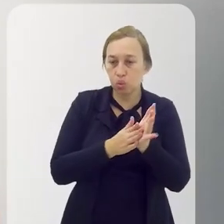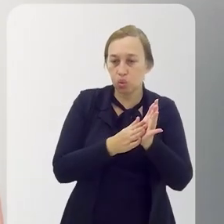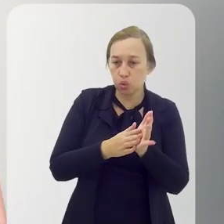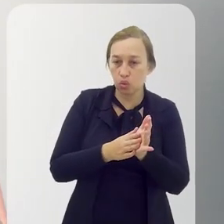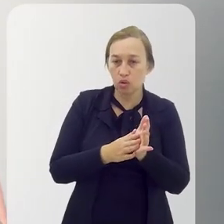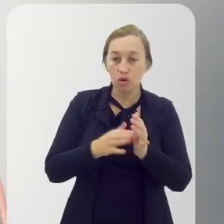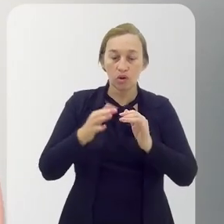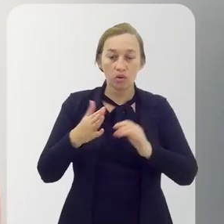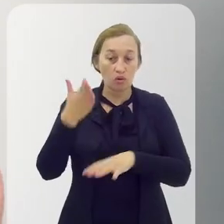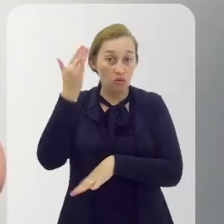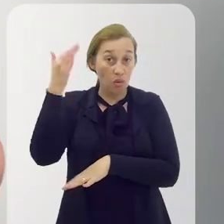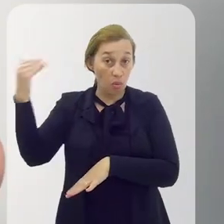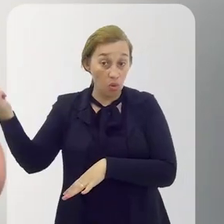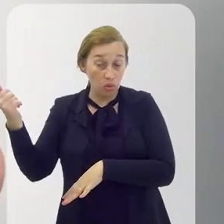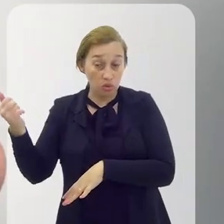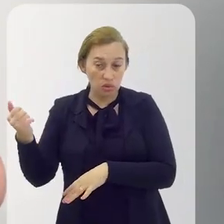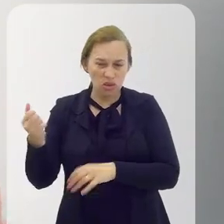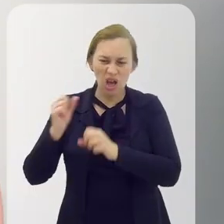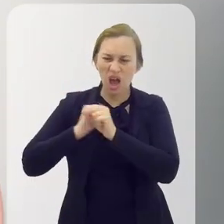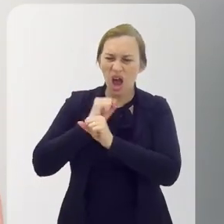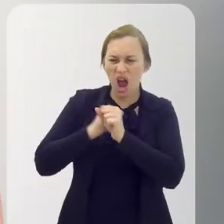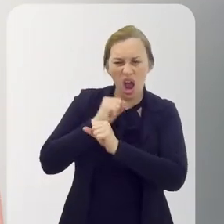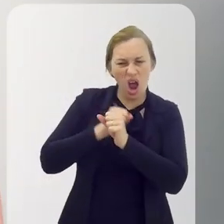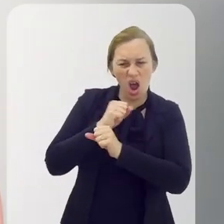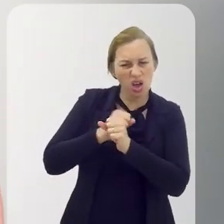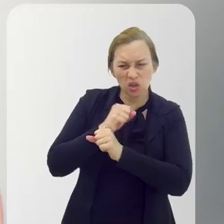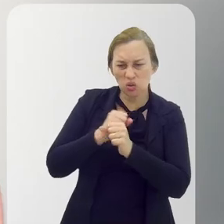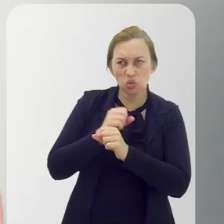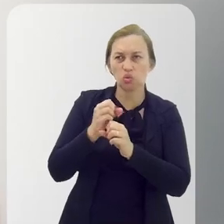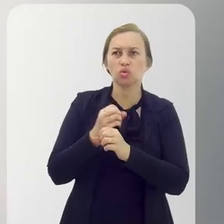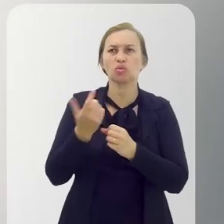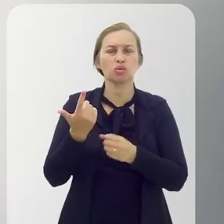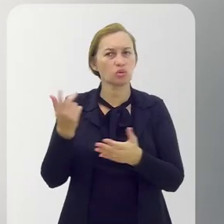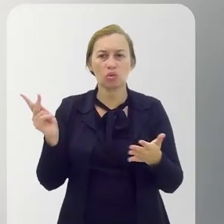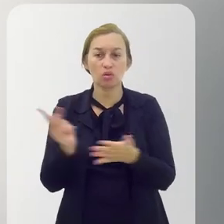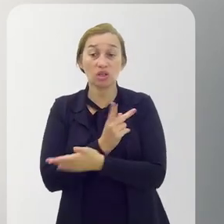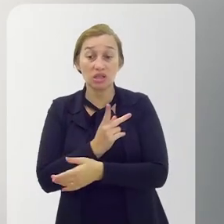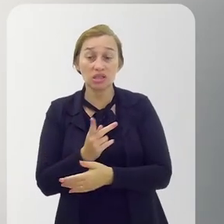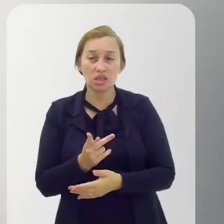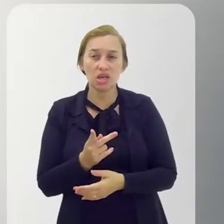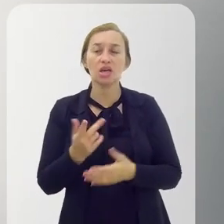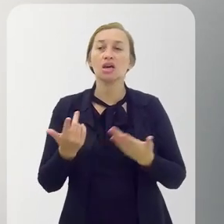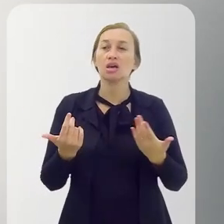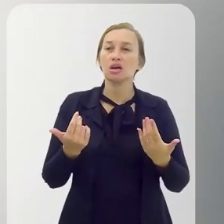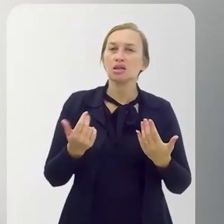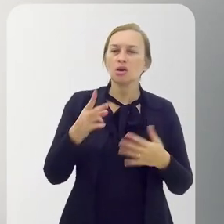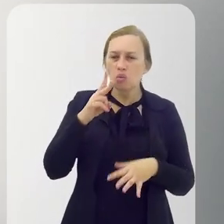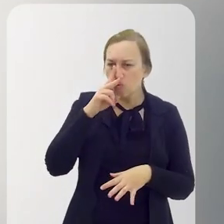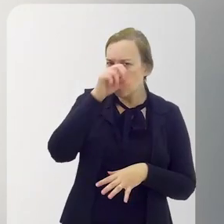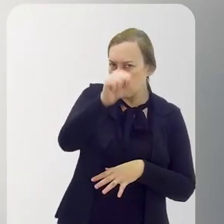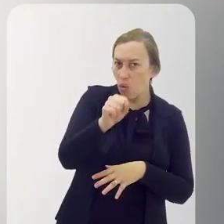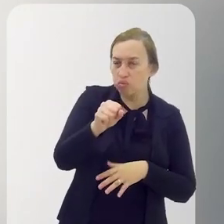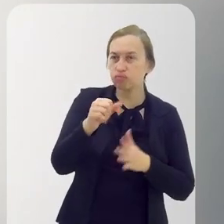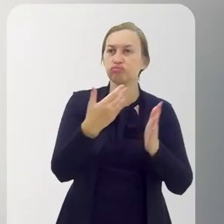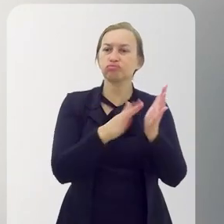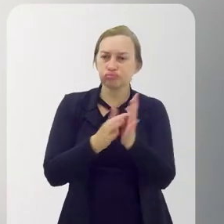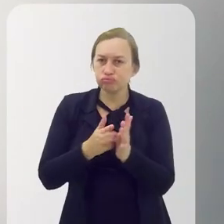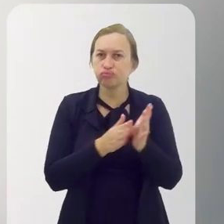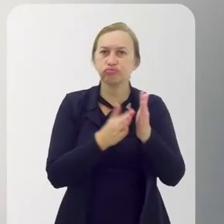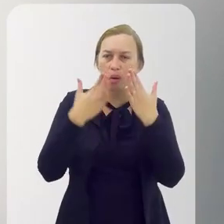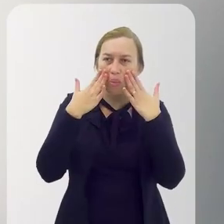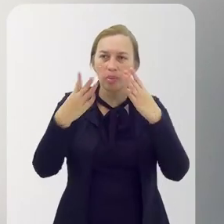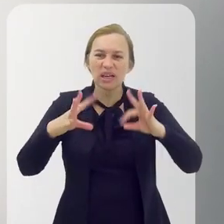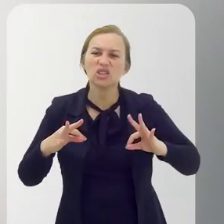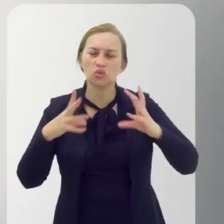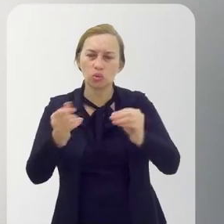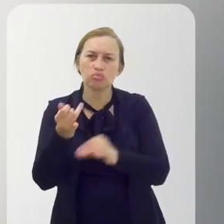no Rio de Janeiro. Então, isso não acontecia há muitos anos com o samba em redo. E é assim que a gente tem que vir. Acho que tem que ser um samba muito forte